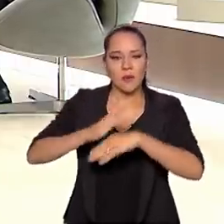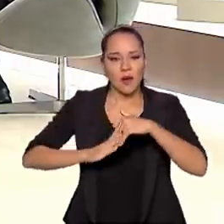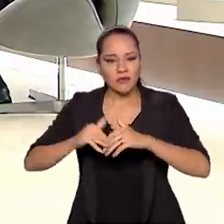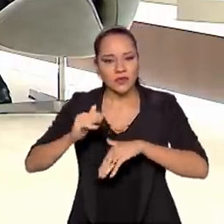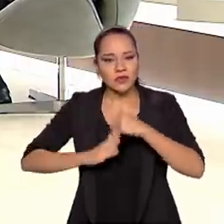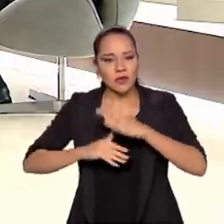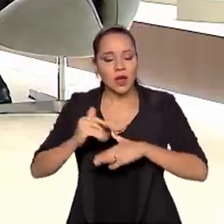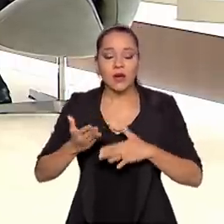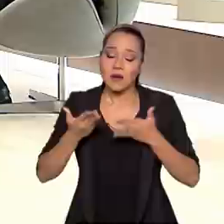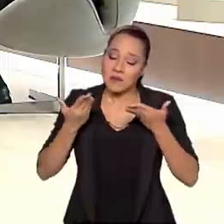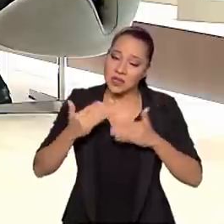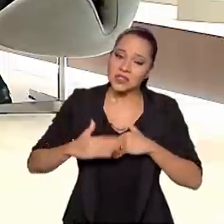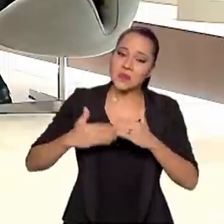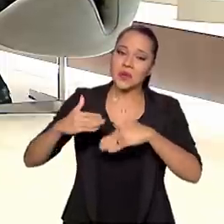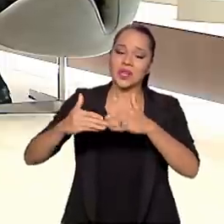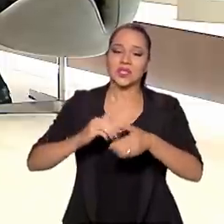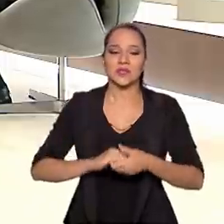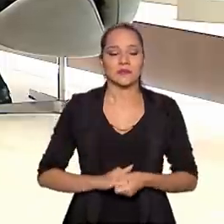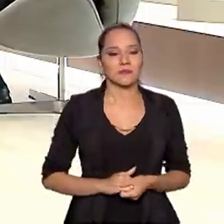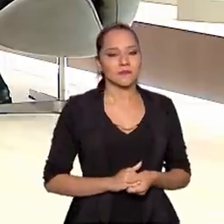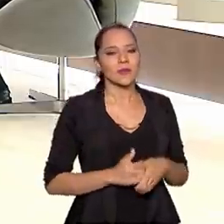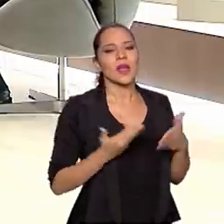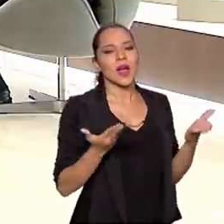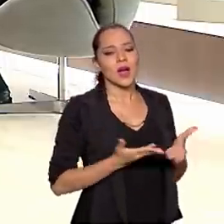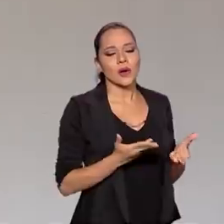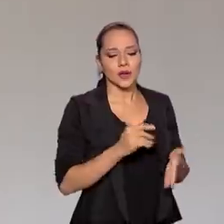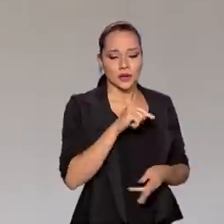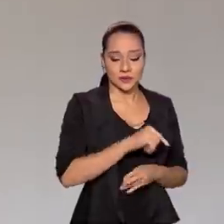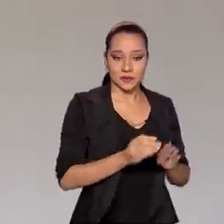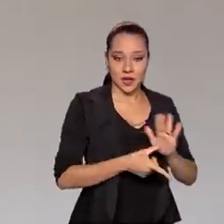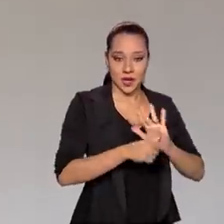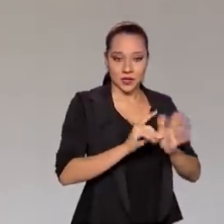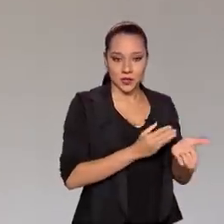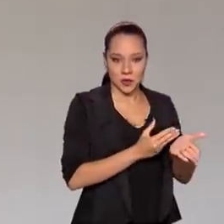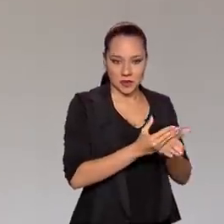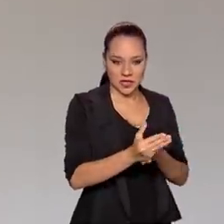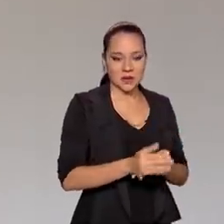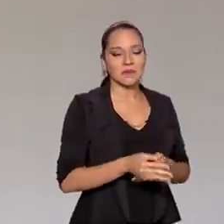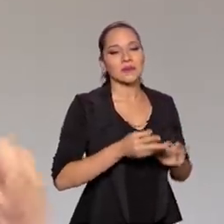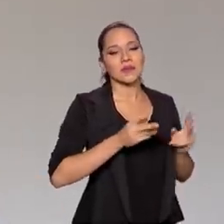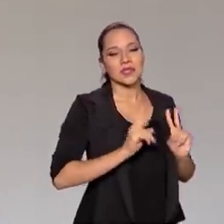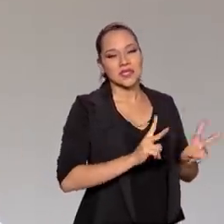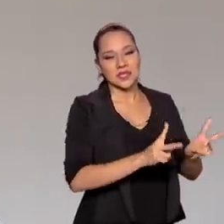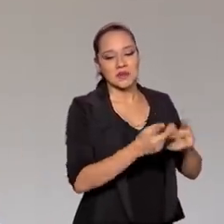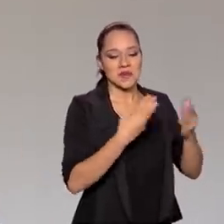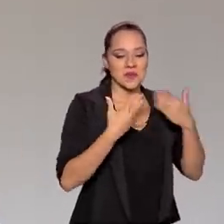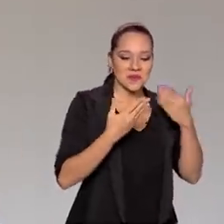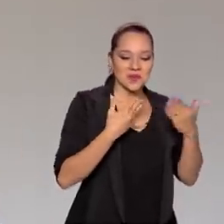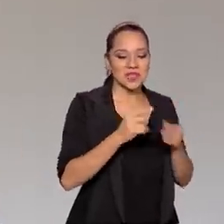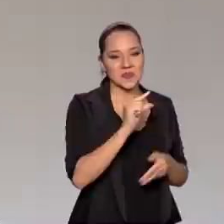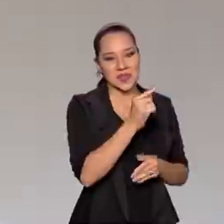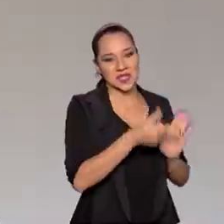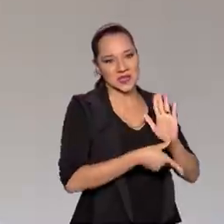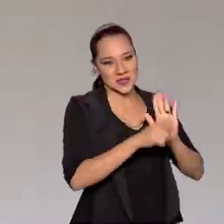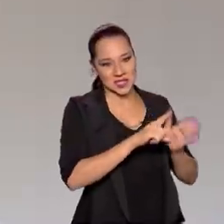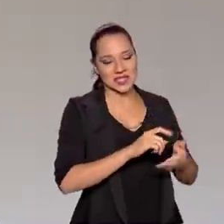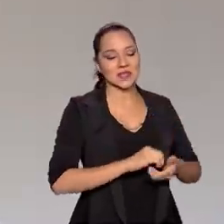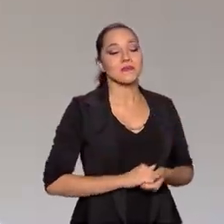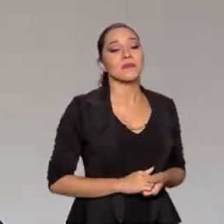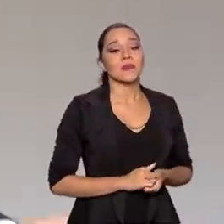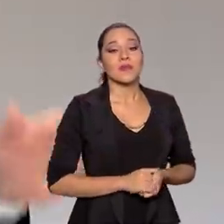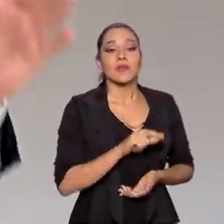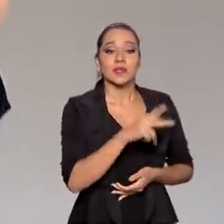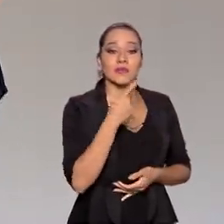mas nós estamos nesse caminho também. Agora, o senhor, aqui antes de começar o programa, a gente sempre bate um palco, conversa um pouquinho com o entrevistado.